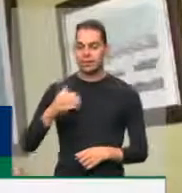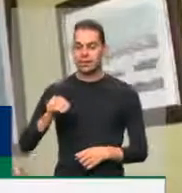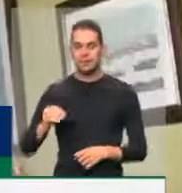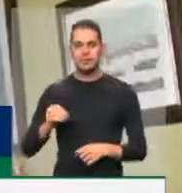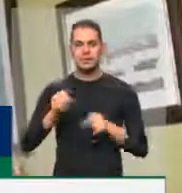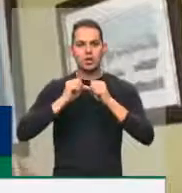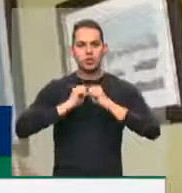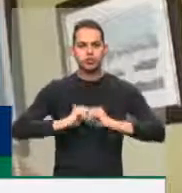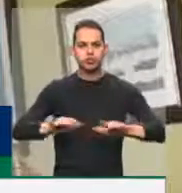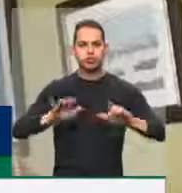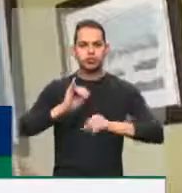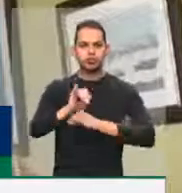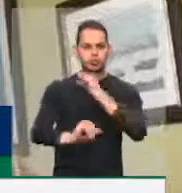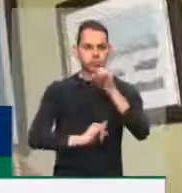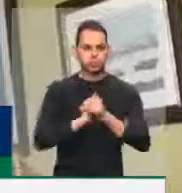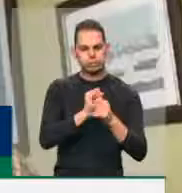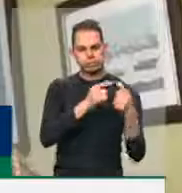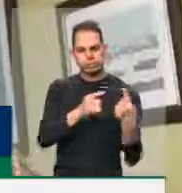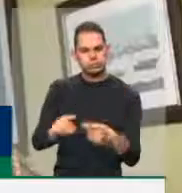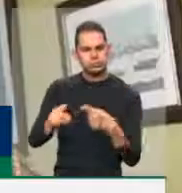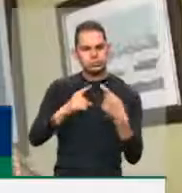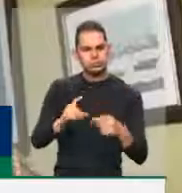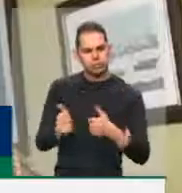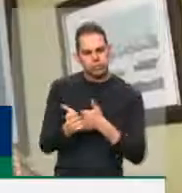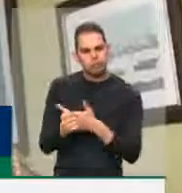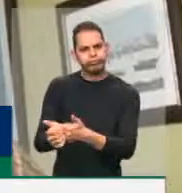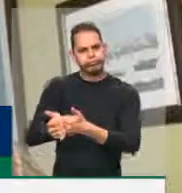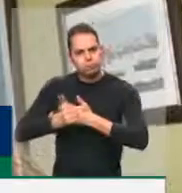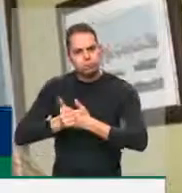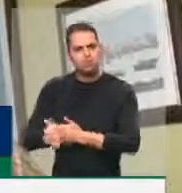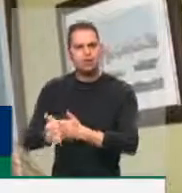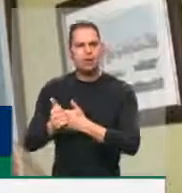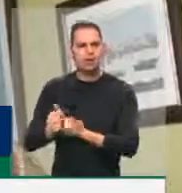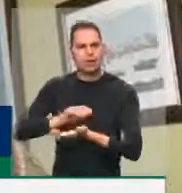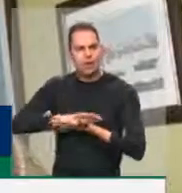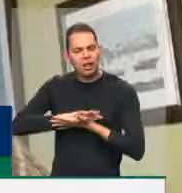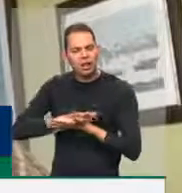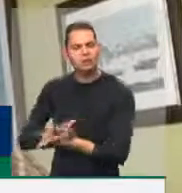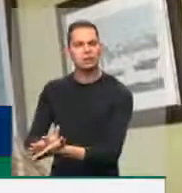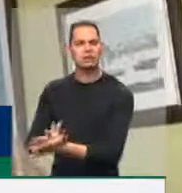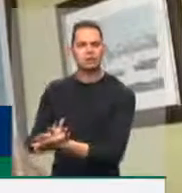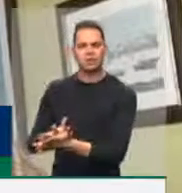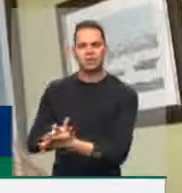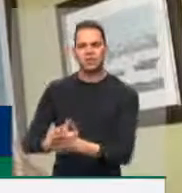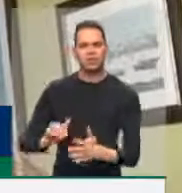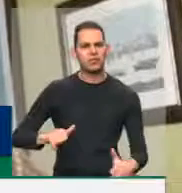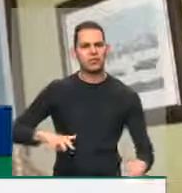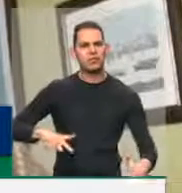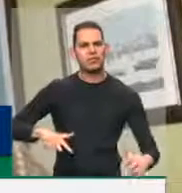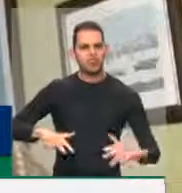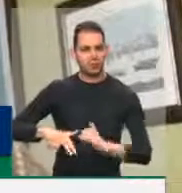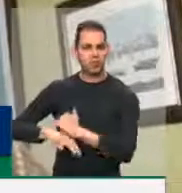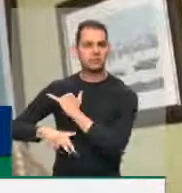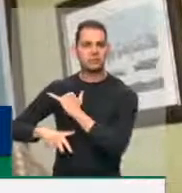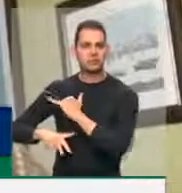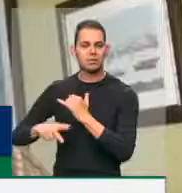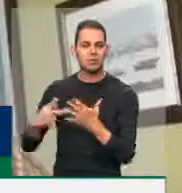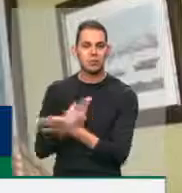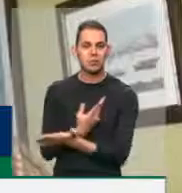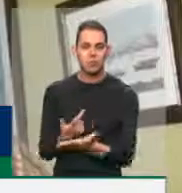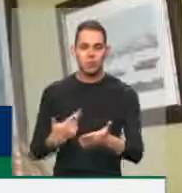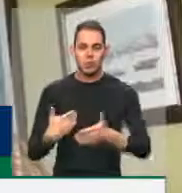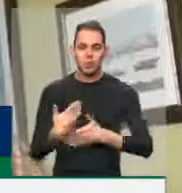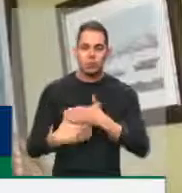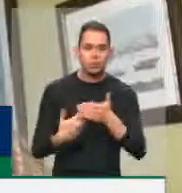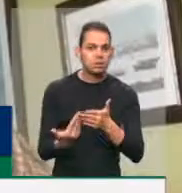idade, que foi hostilizada, que foi perseguida, que foi revitimizada num processo